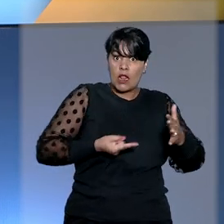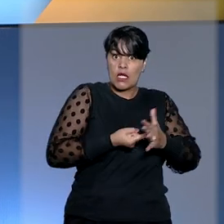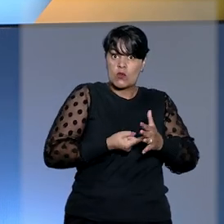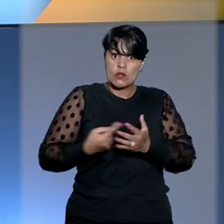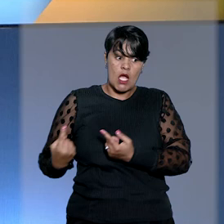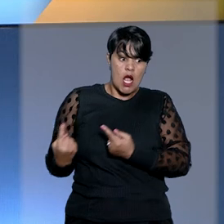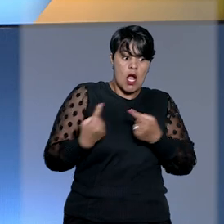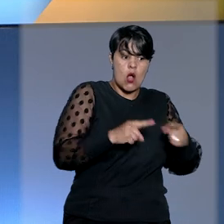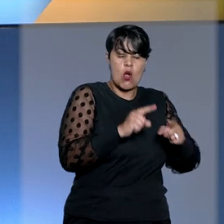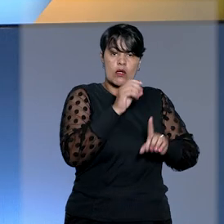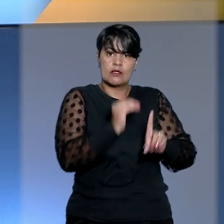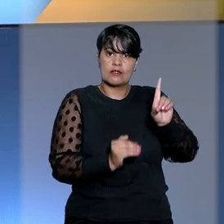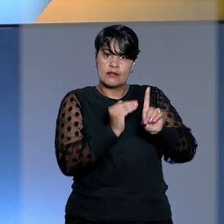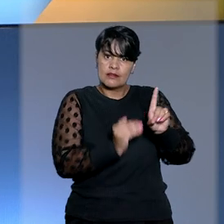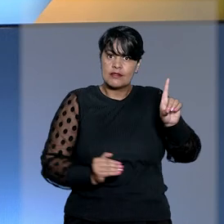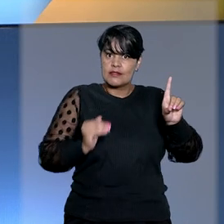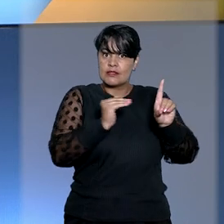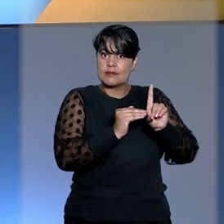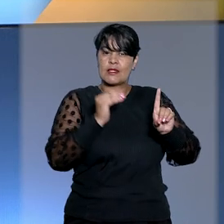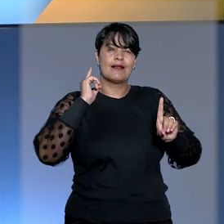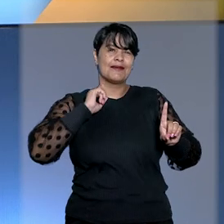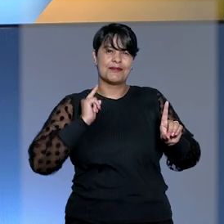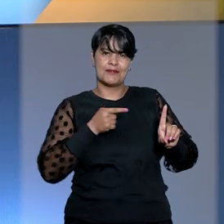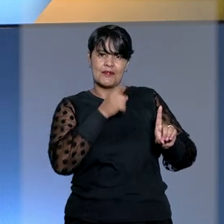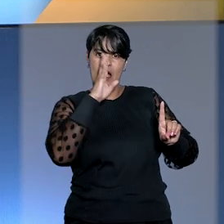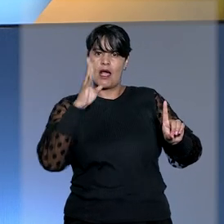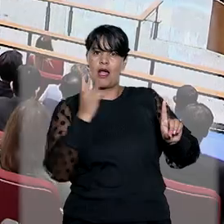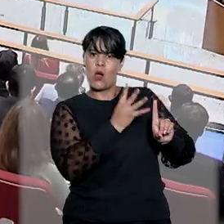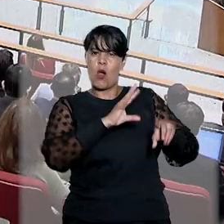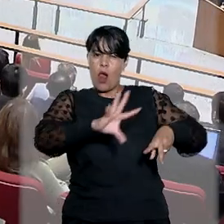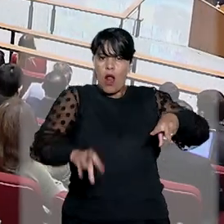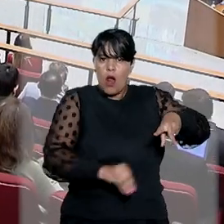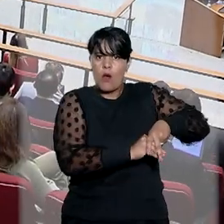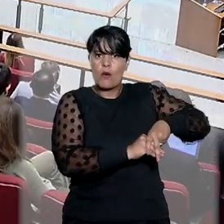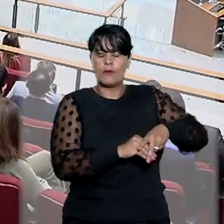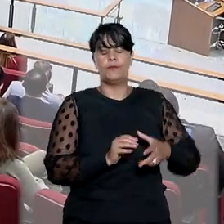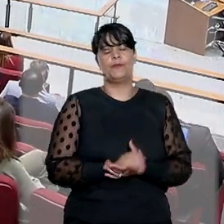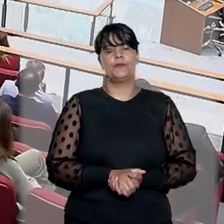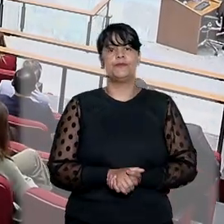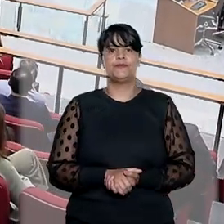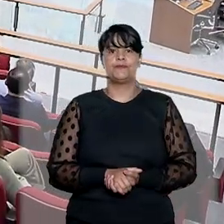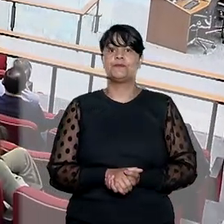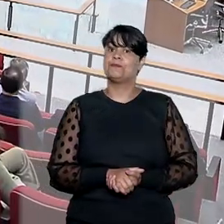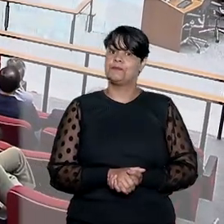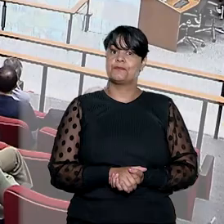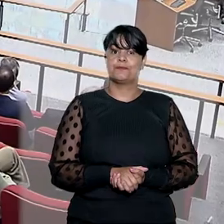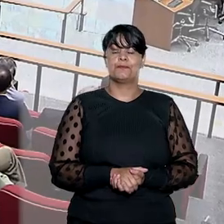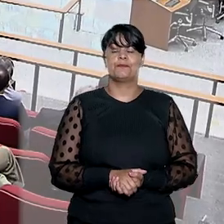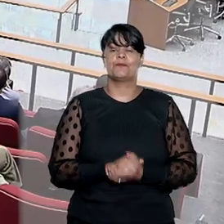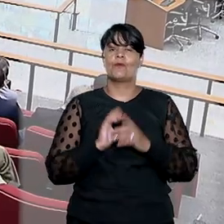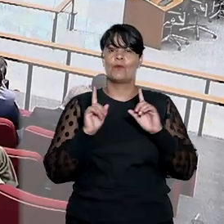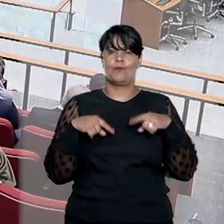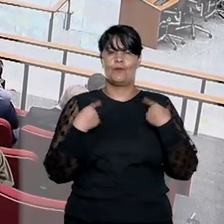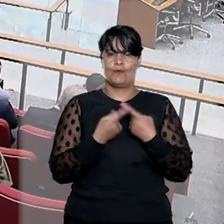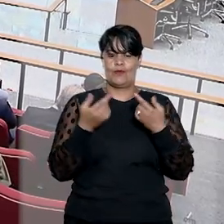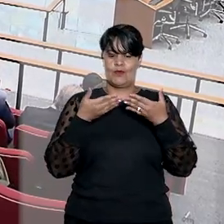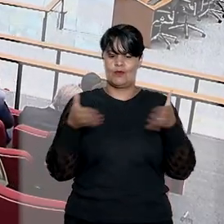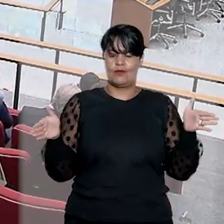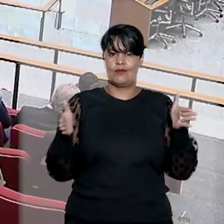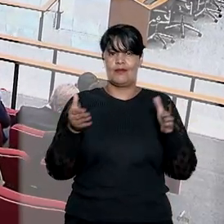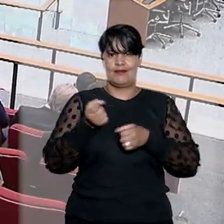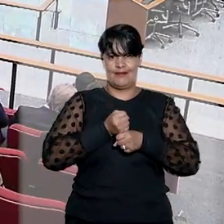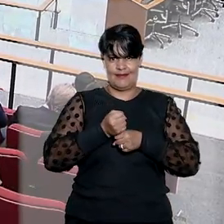desembargador mineiro acusado de corrupção. Na sessão de abertura do ano judiciário, a Corte